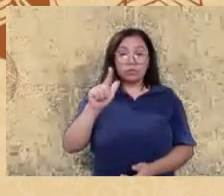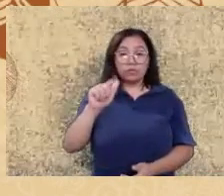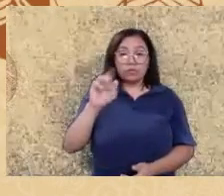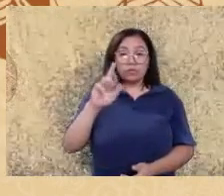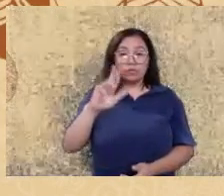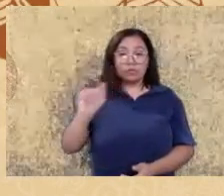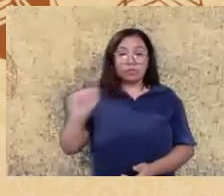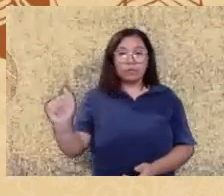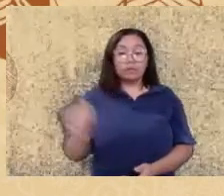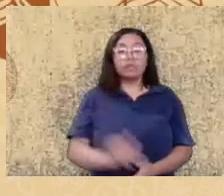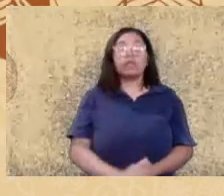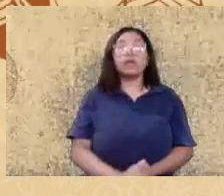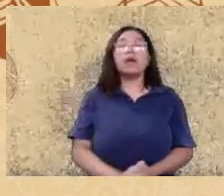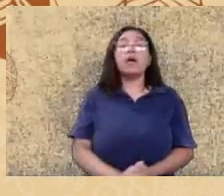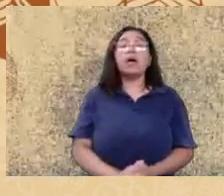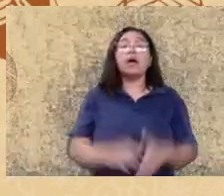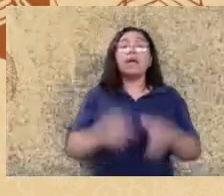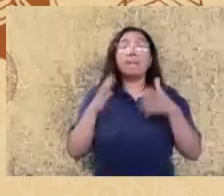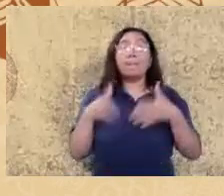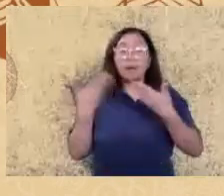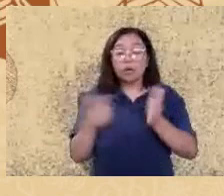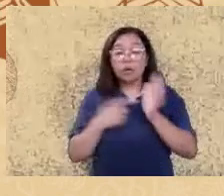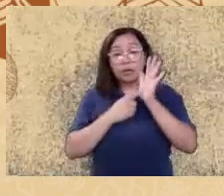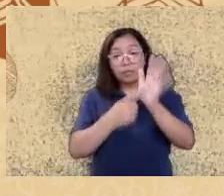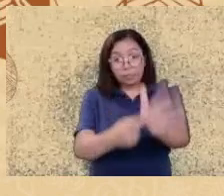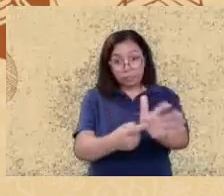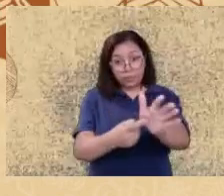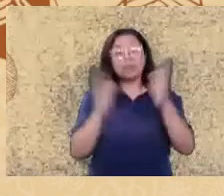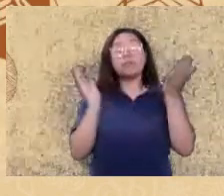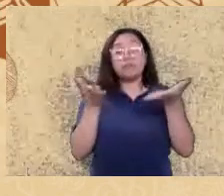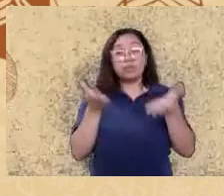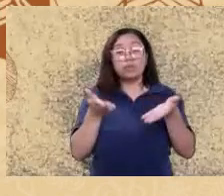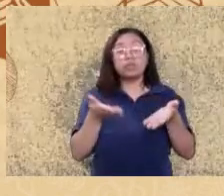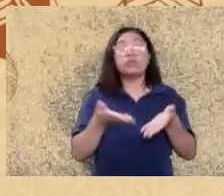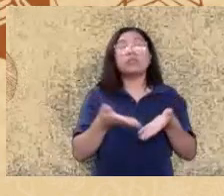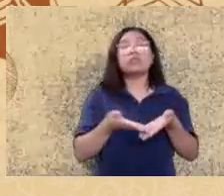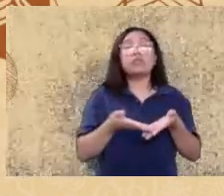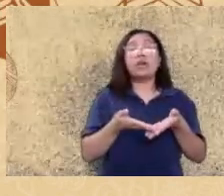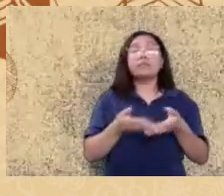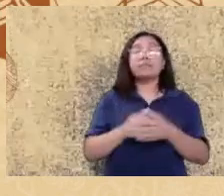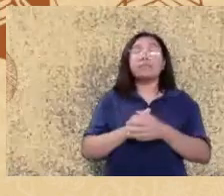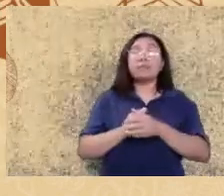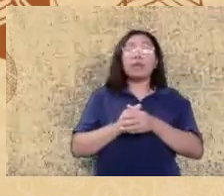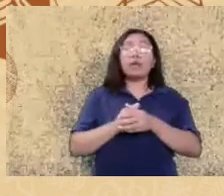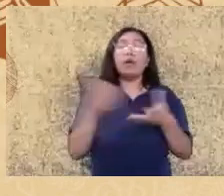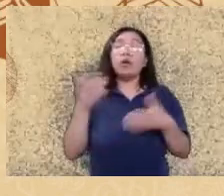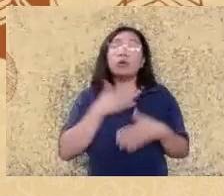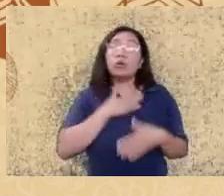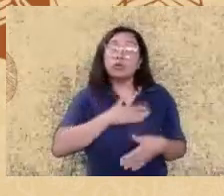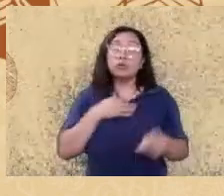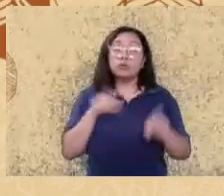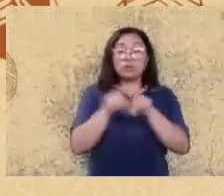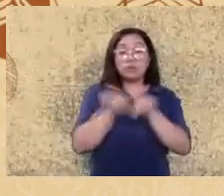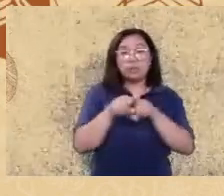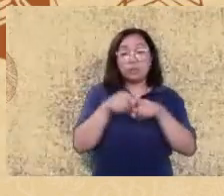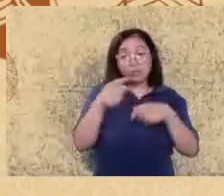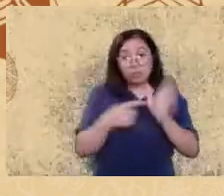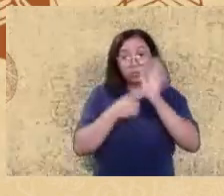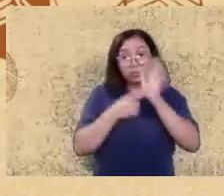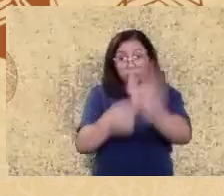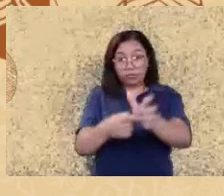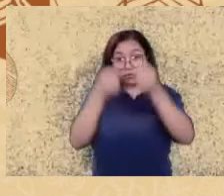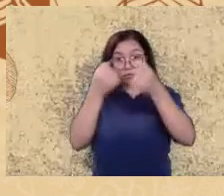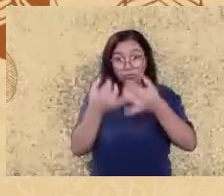eu já fiz a apresentação formal se possível eu gostaria que a senhora fizesse a audiodescrição